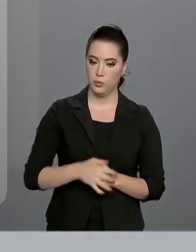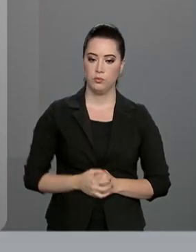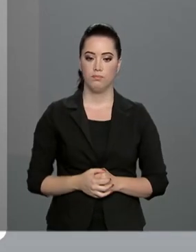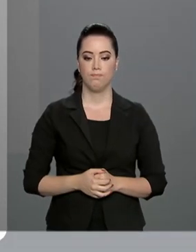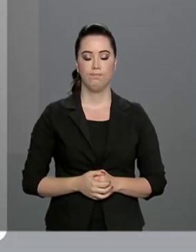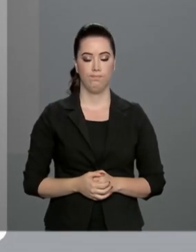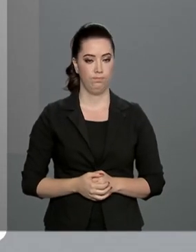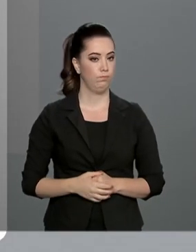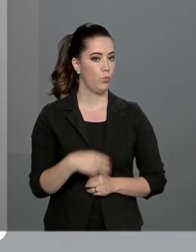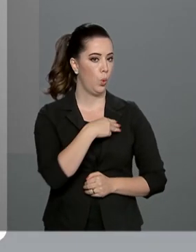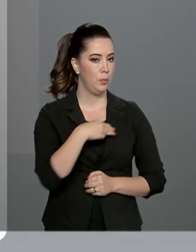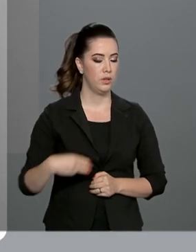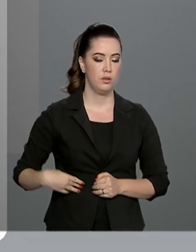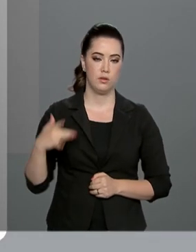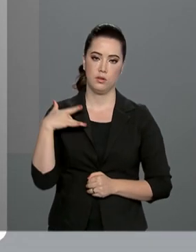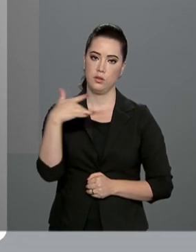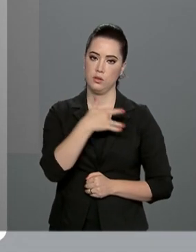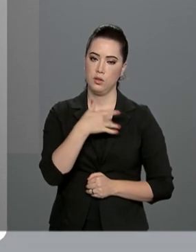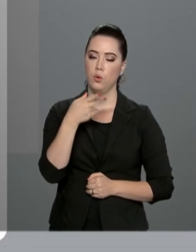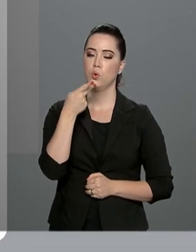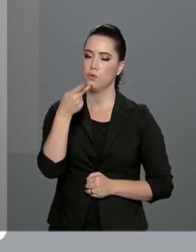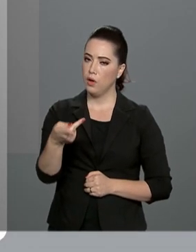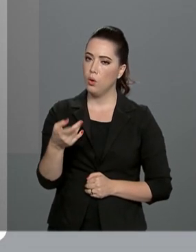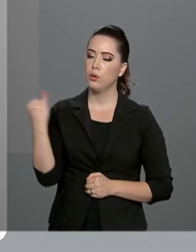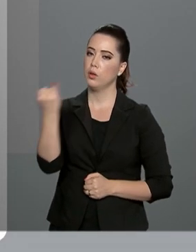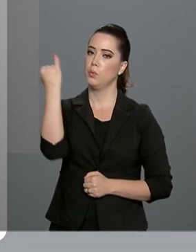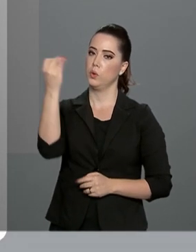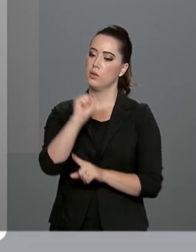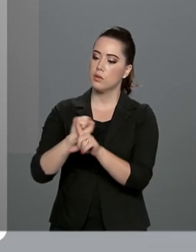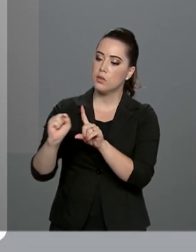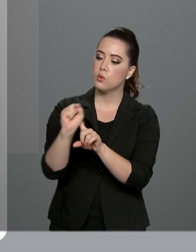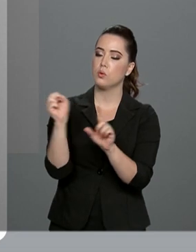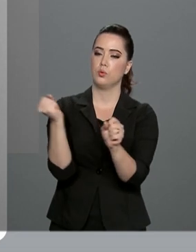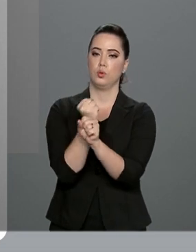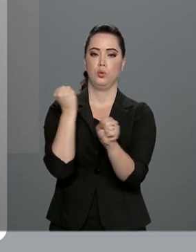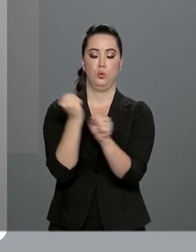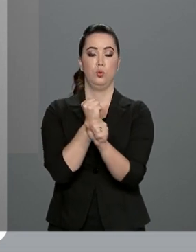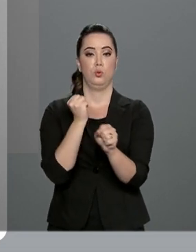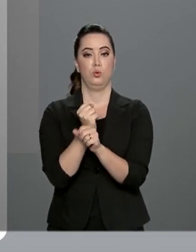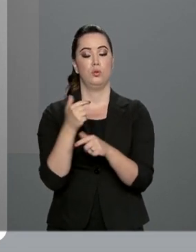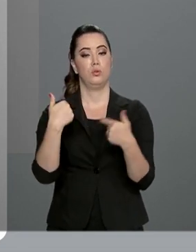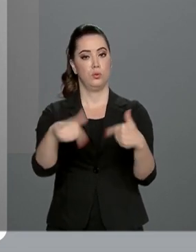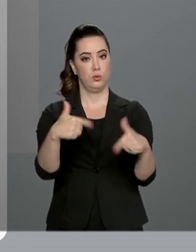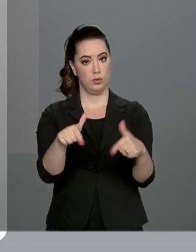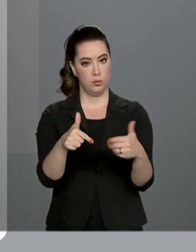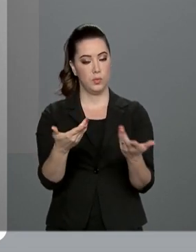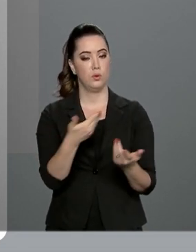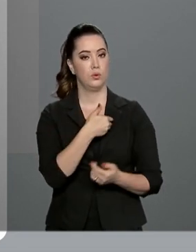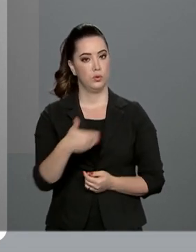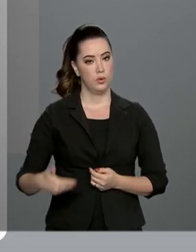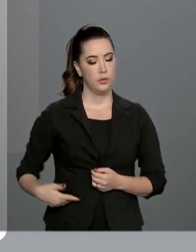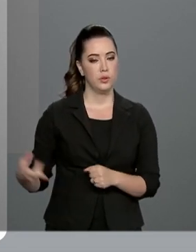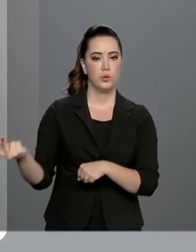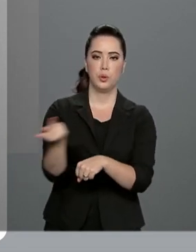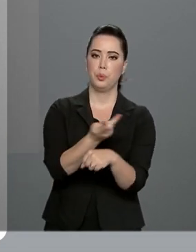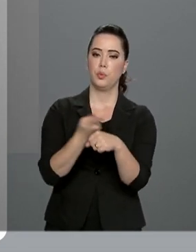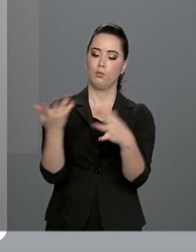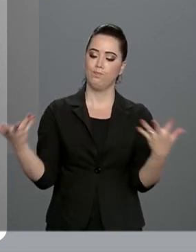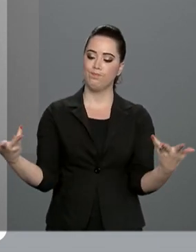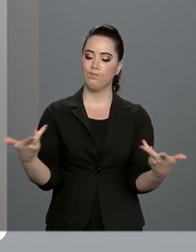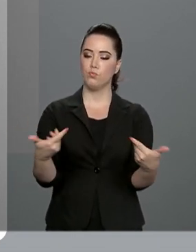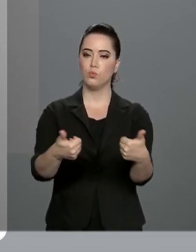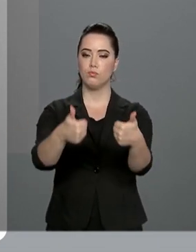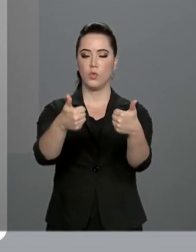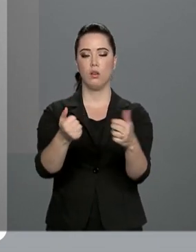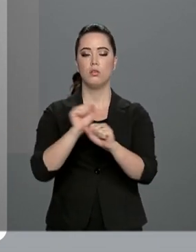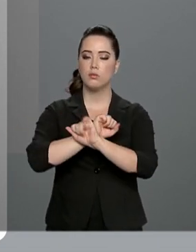destacou a participação da sociedade na construção de mais uma ferramenta do governo que busca a eficiência